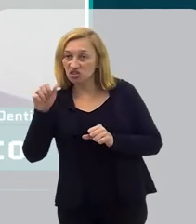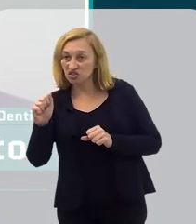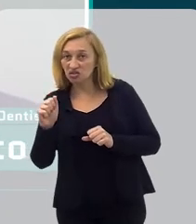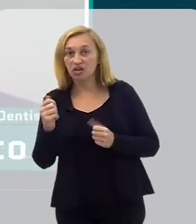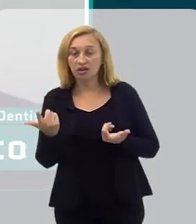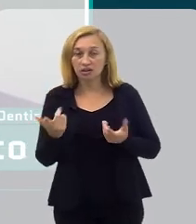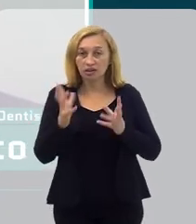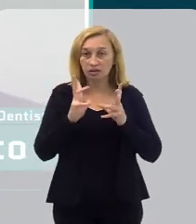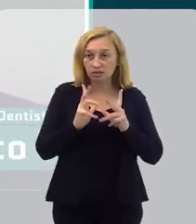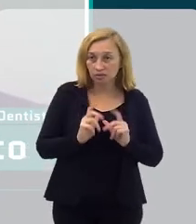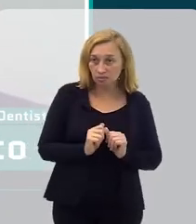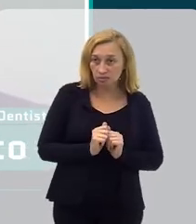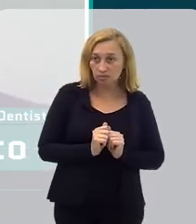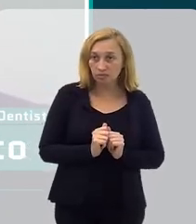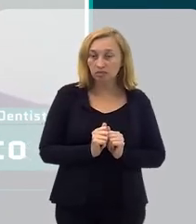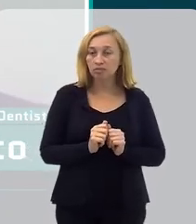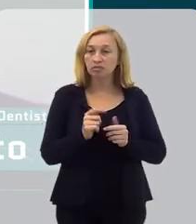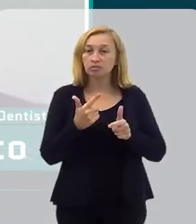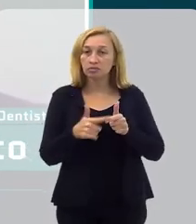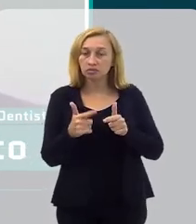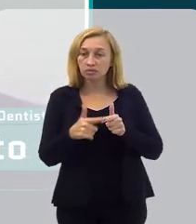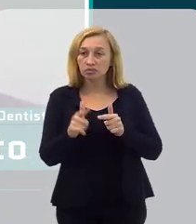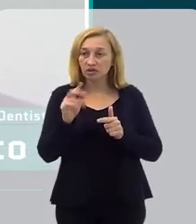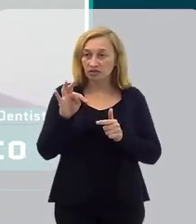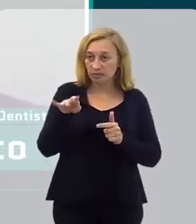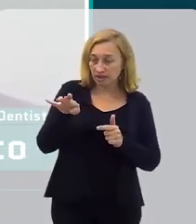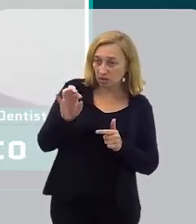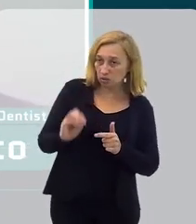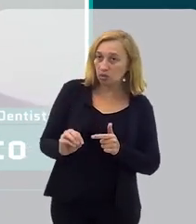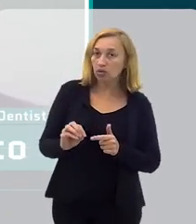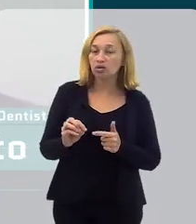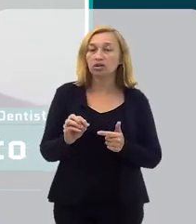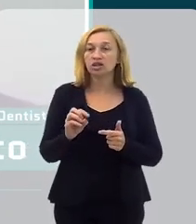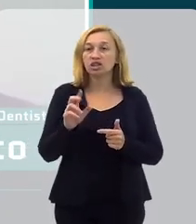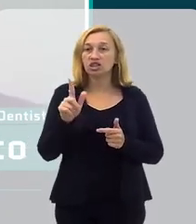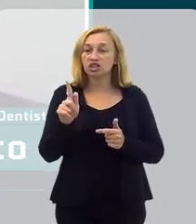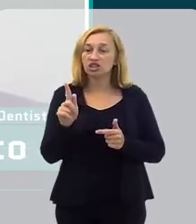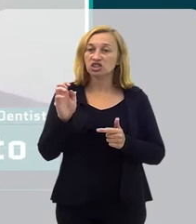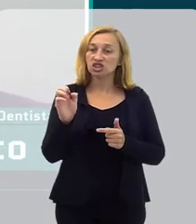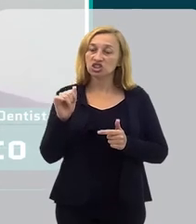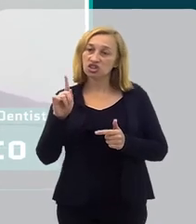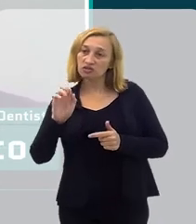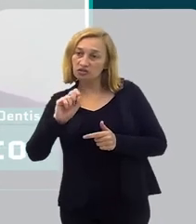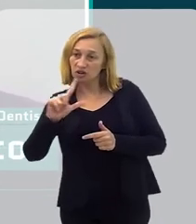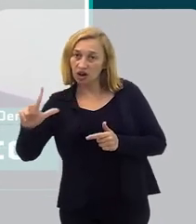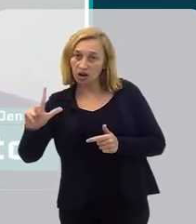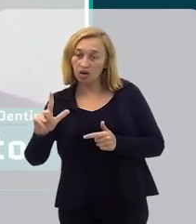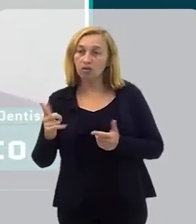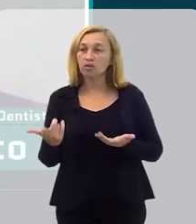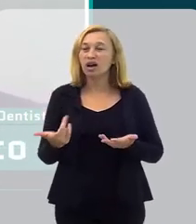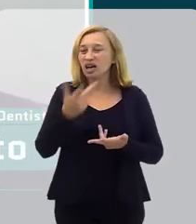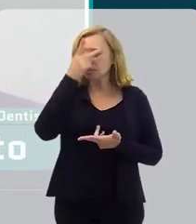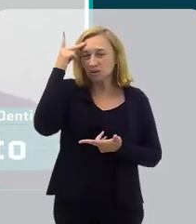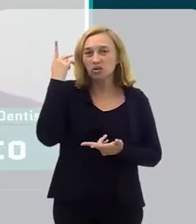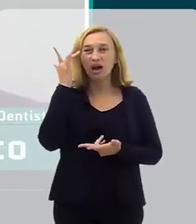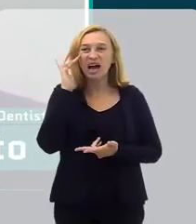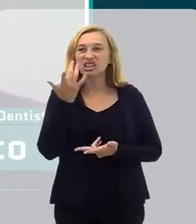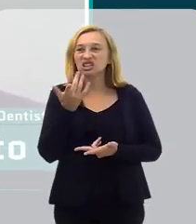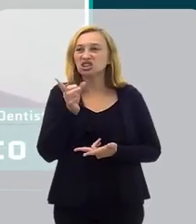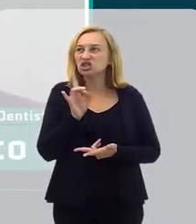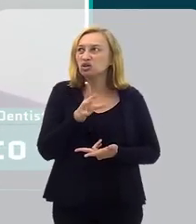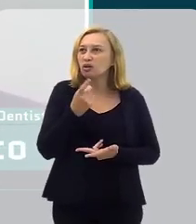uma higiene, um processo inflamatório, uma doença gengival, porque as pessoas acham muito que